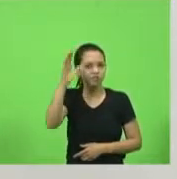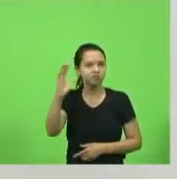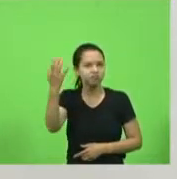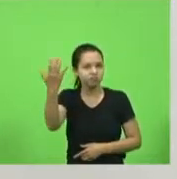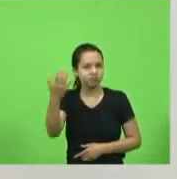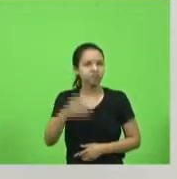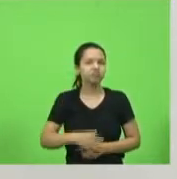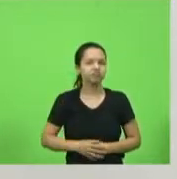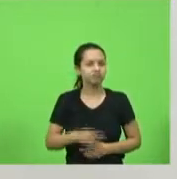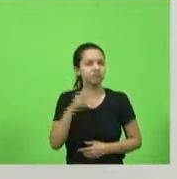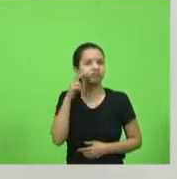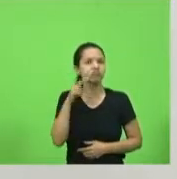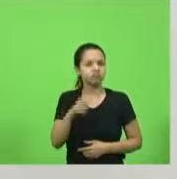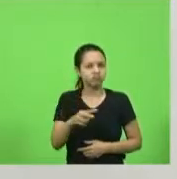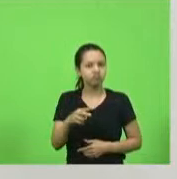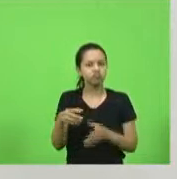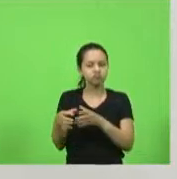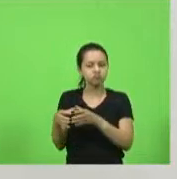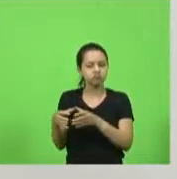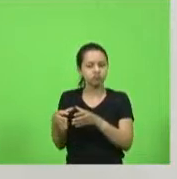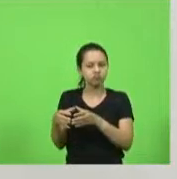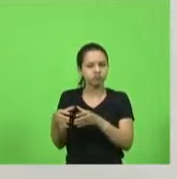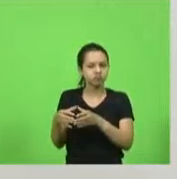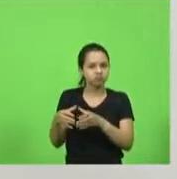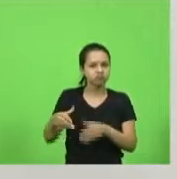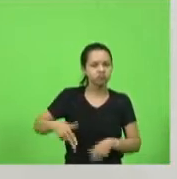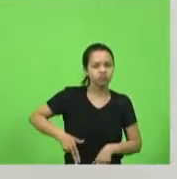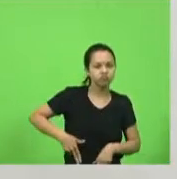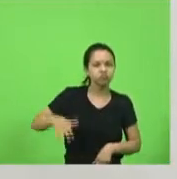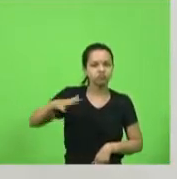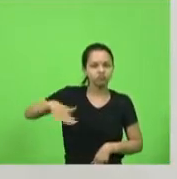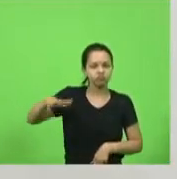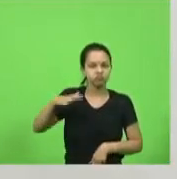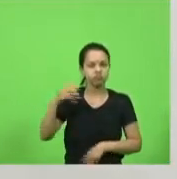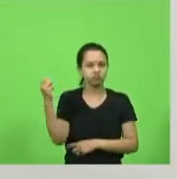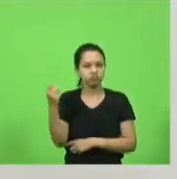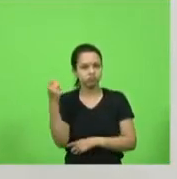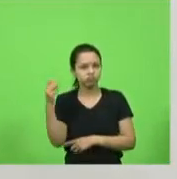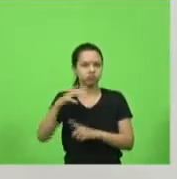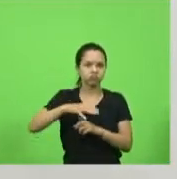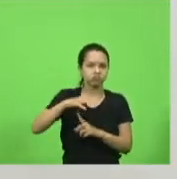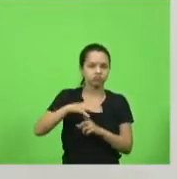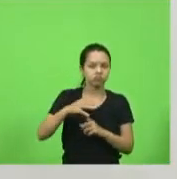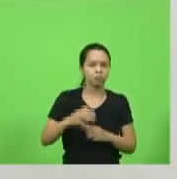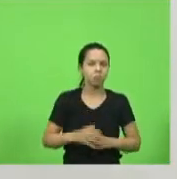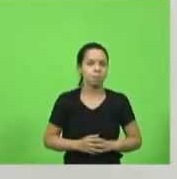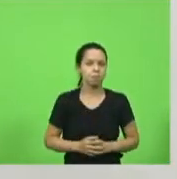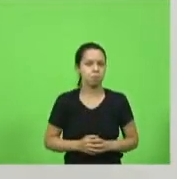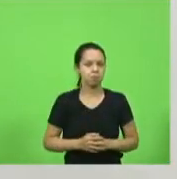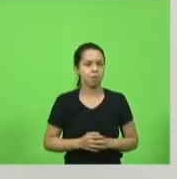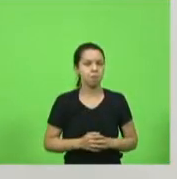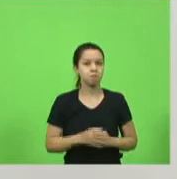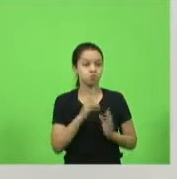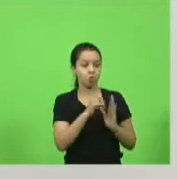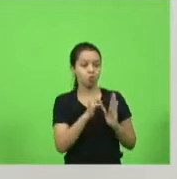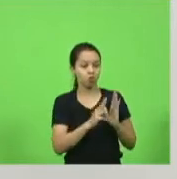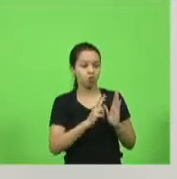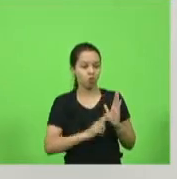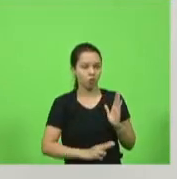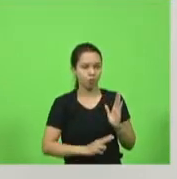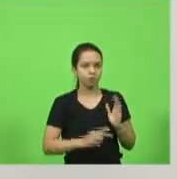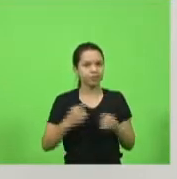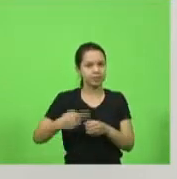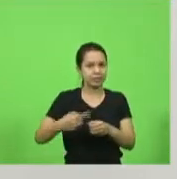Rio Grande do Sul, no estado do Paraná, e como eles vêm atingindo. Não vou listar as cidades aqui do estado de Santa Catarina que não tem